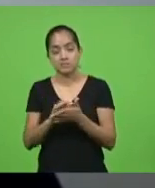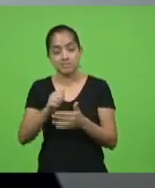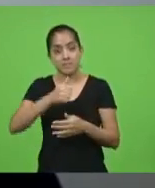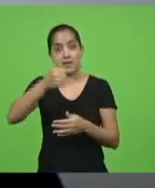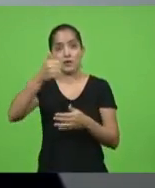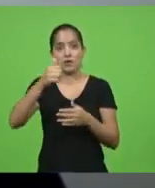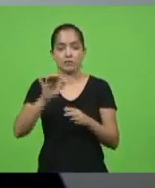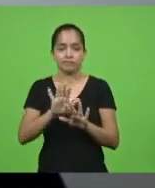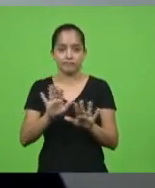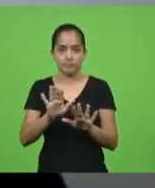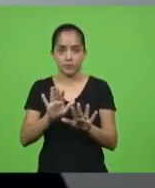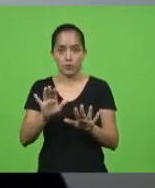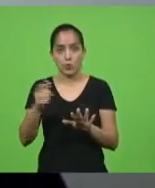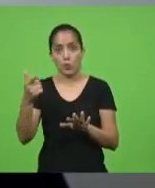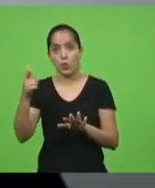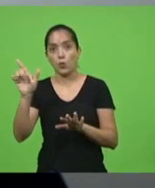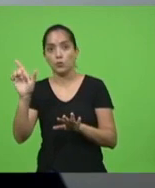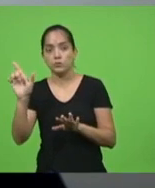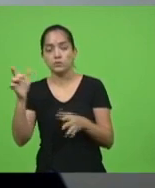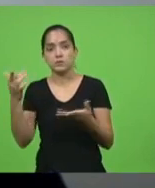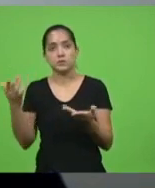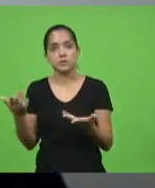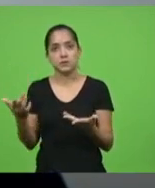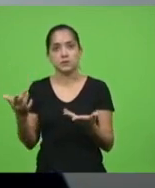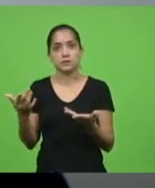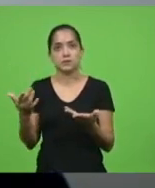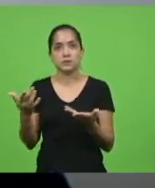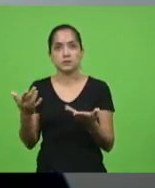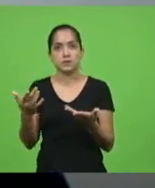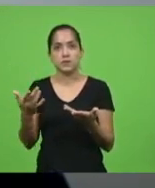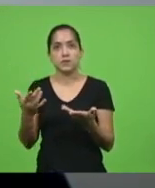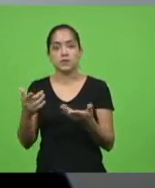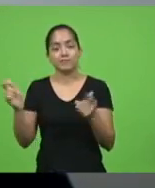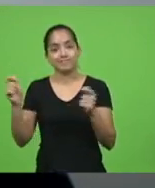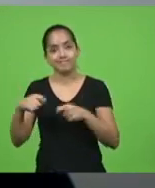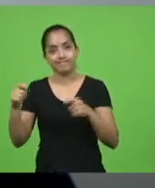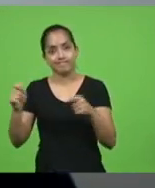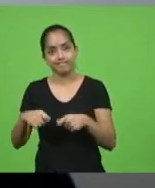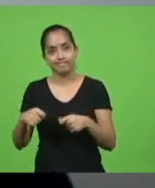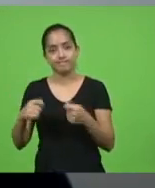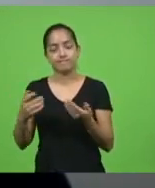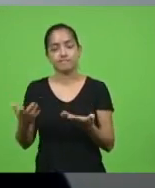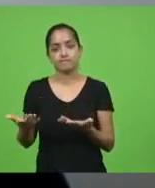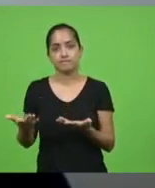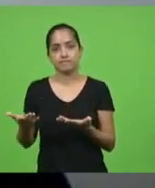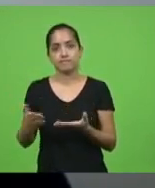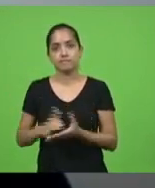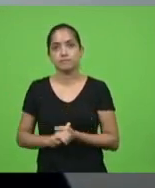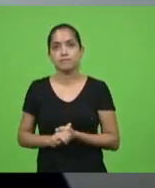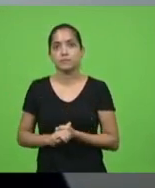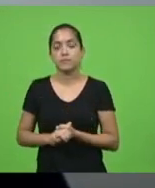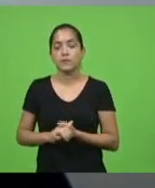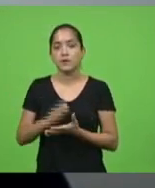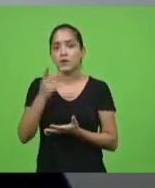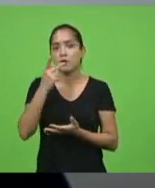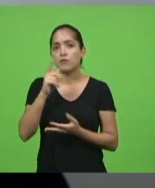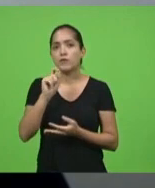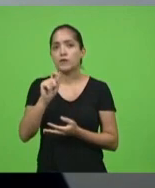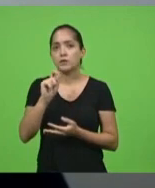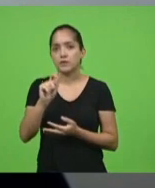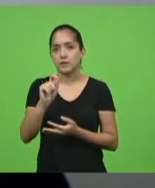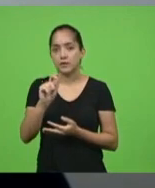e outras eu acho que nós fomos competentes eu me refiro agora